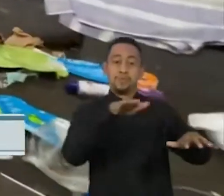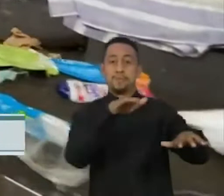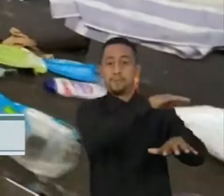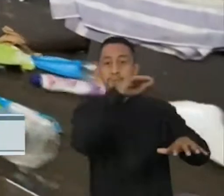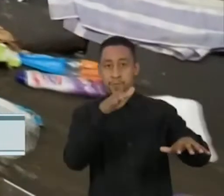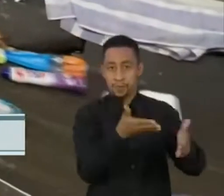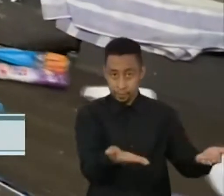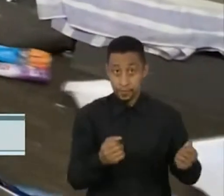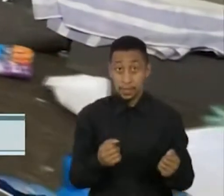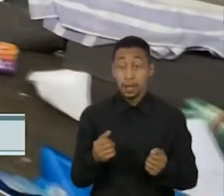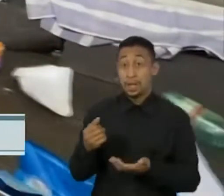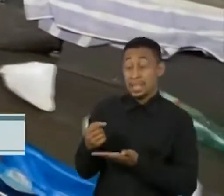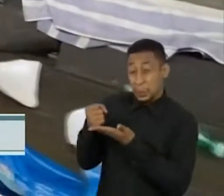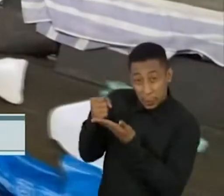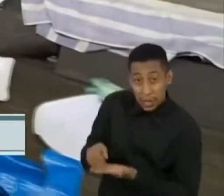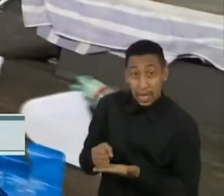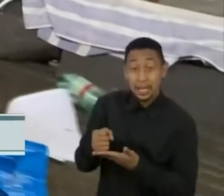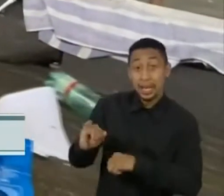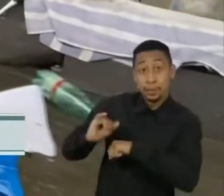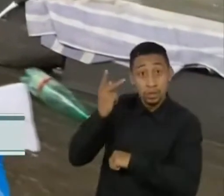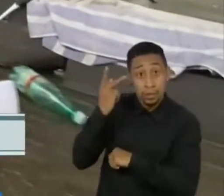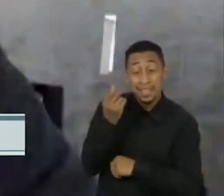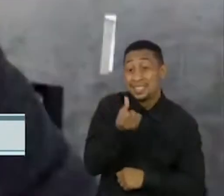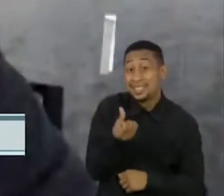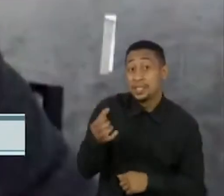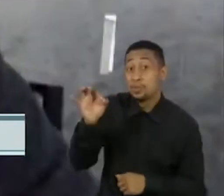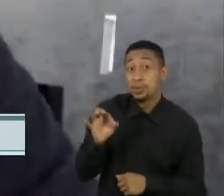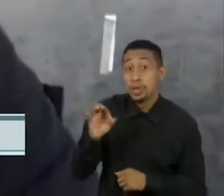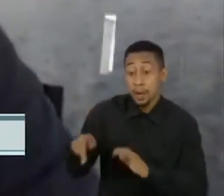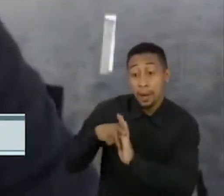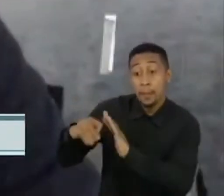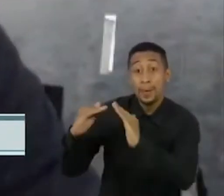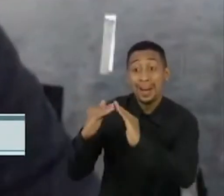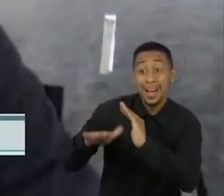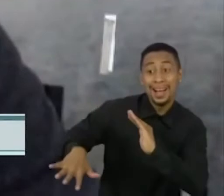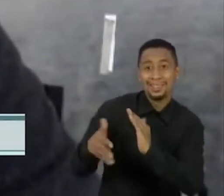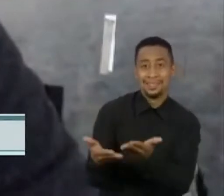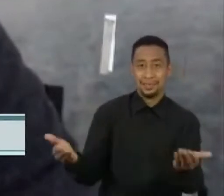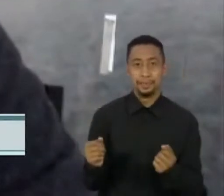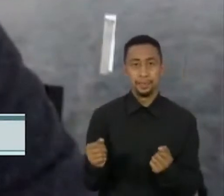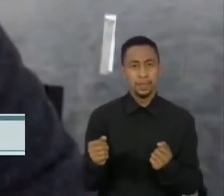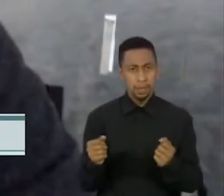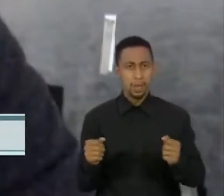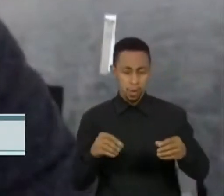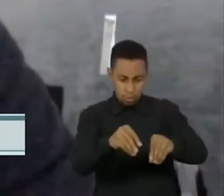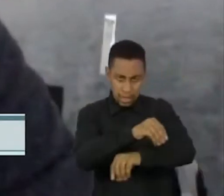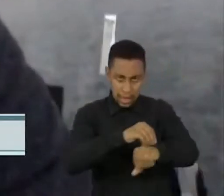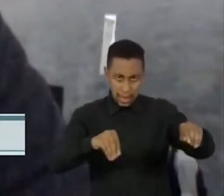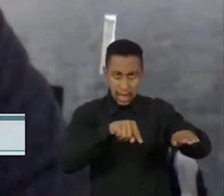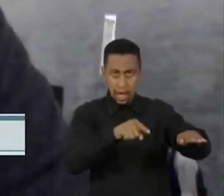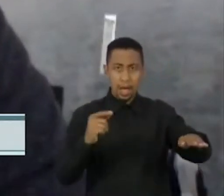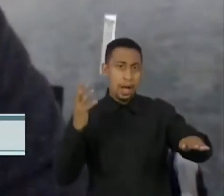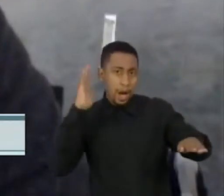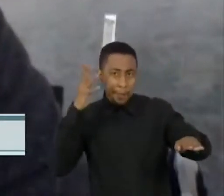capital paulista, 66% são resíduos domiciliares. Os aterros sempre foram colocados em